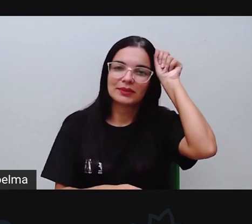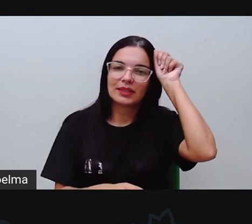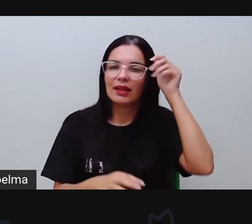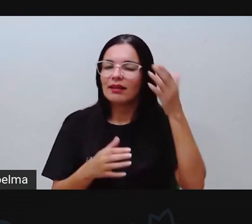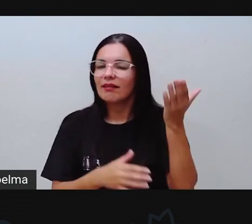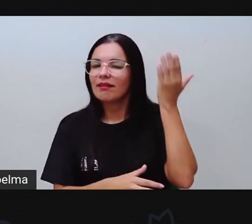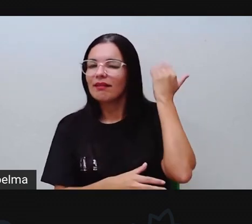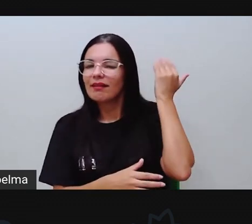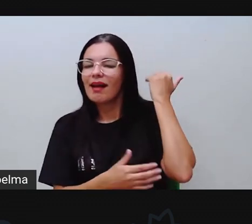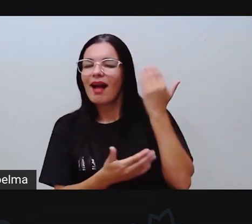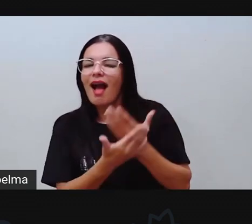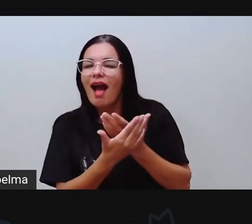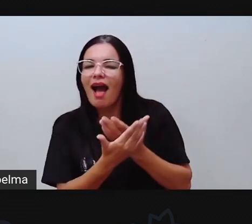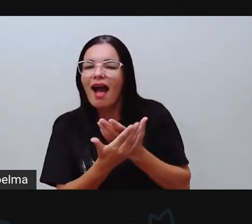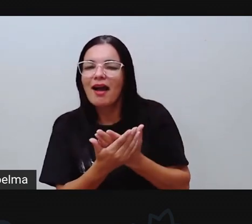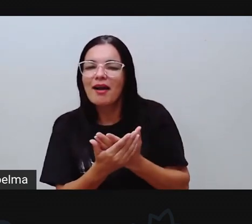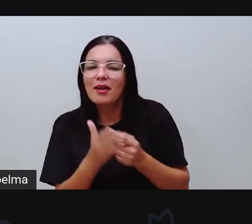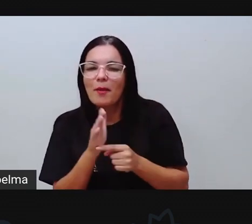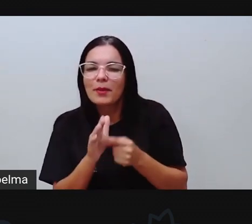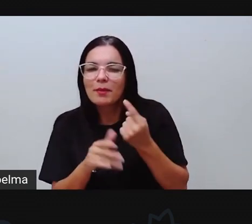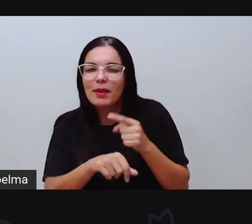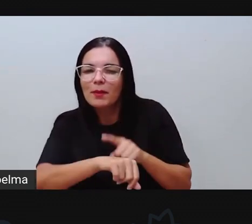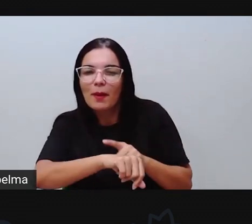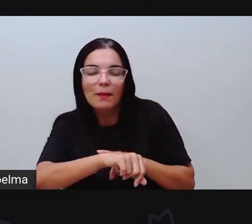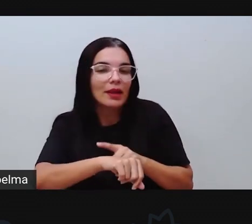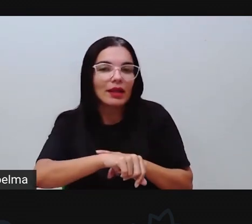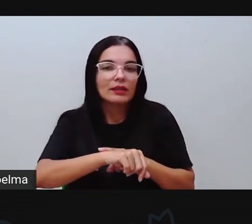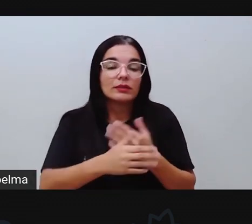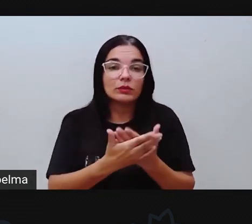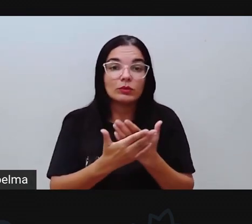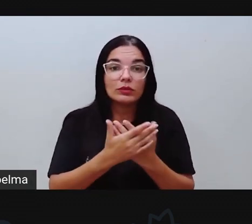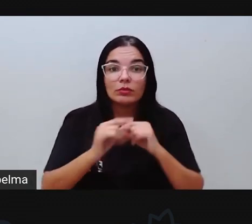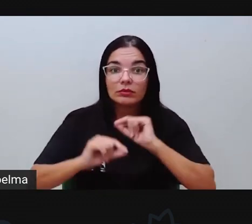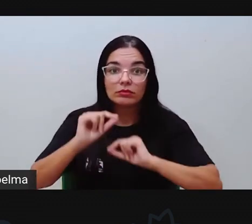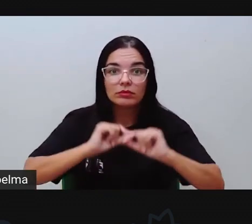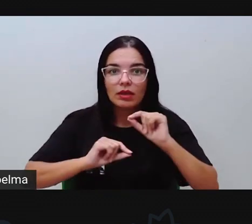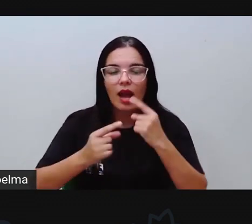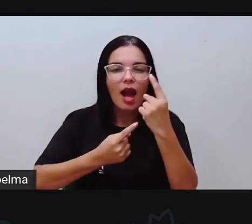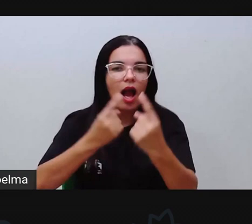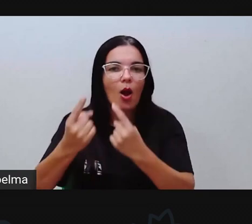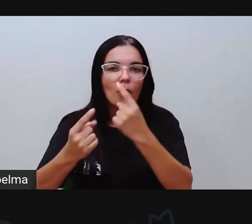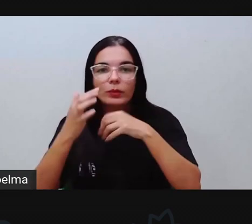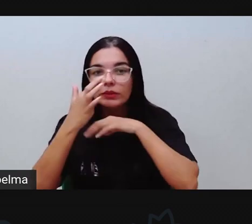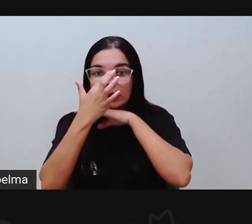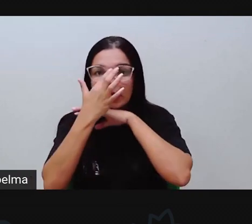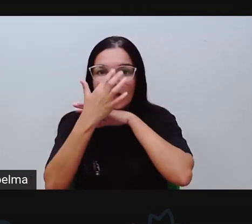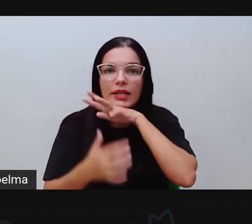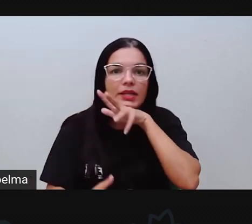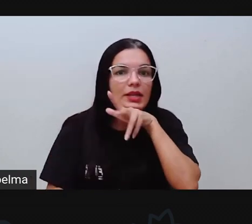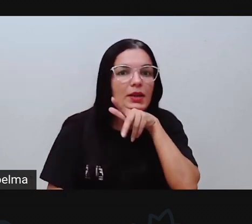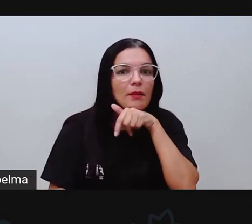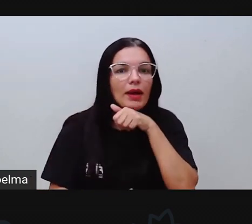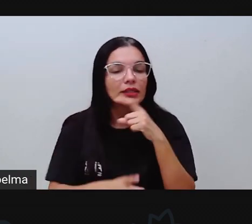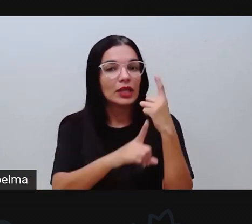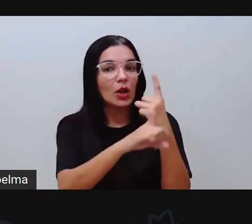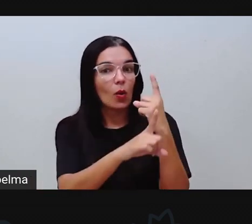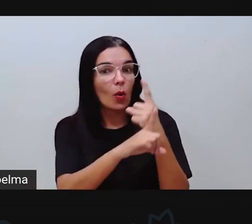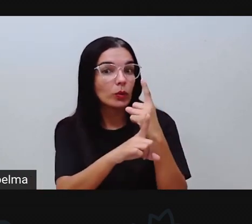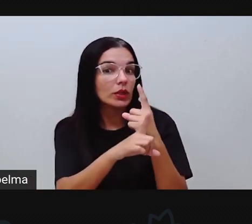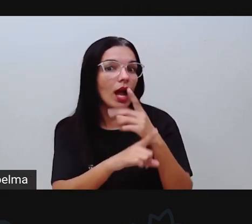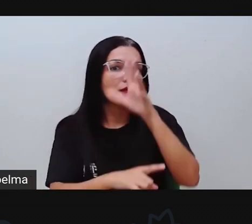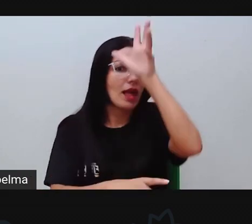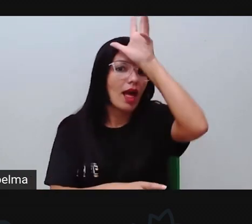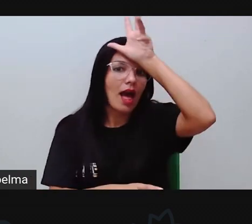no início da aula, nosso primeiro momento, nós estudamos alguns animais, né? São encontrados aí na